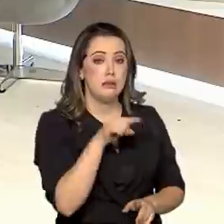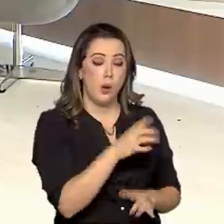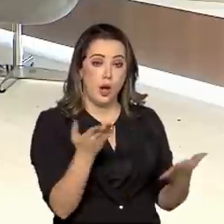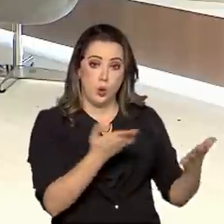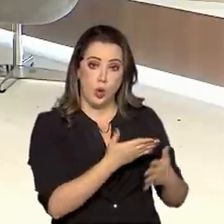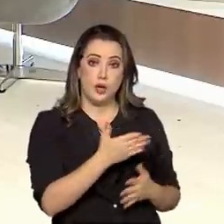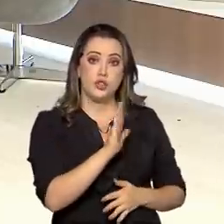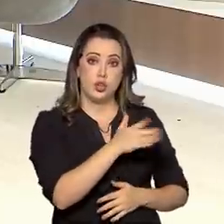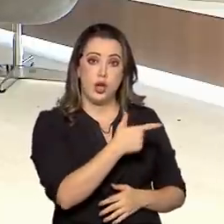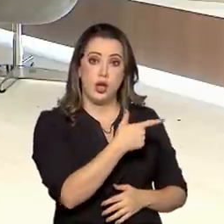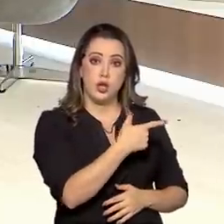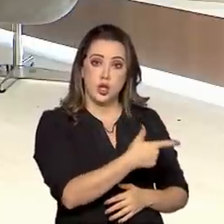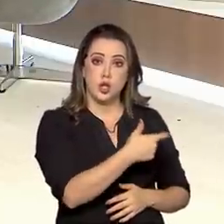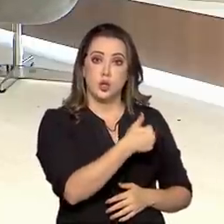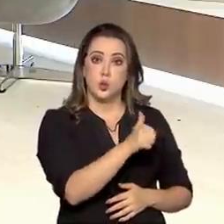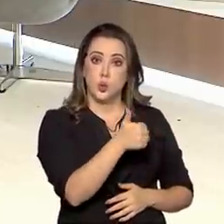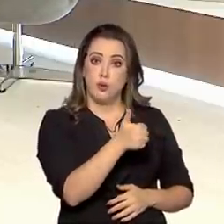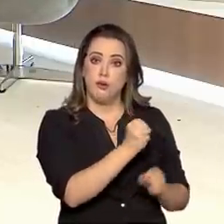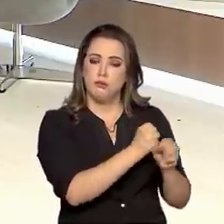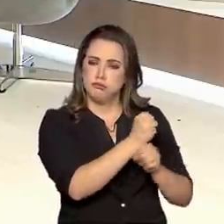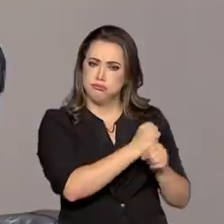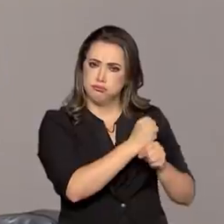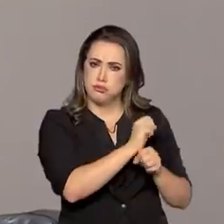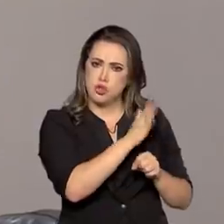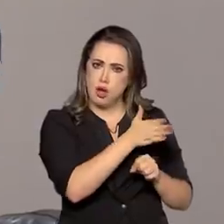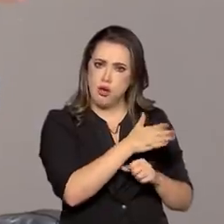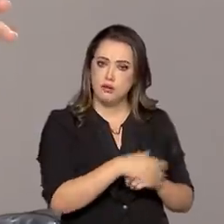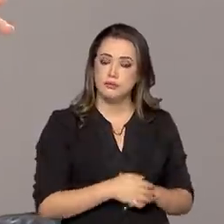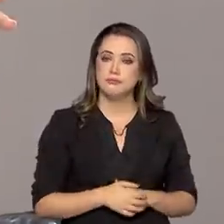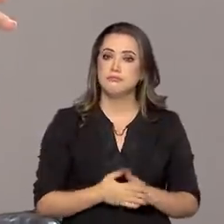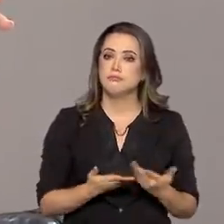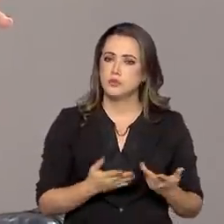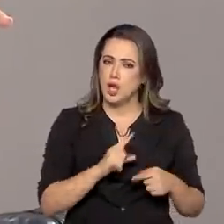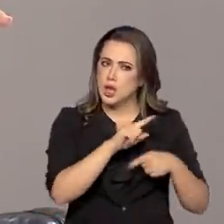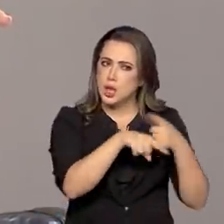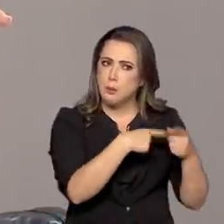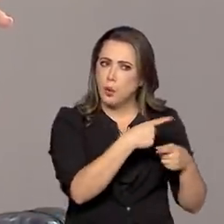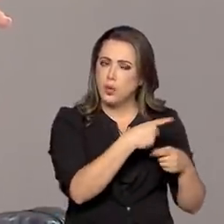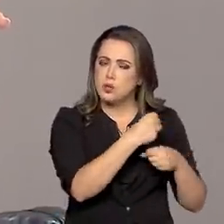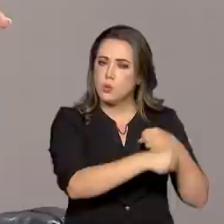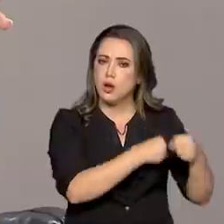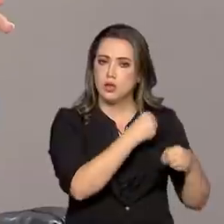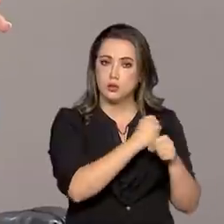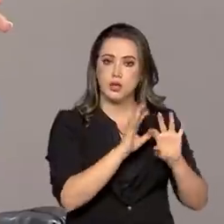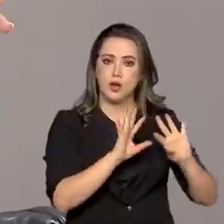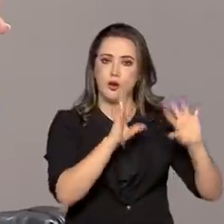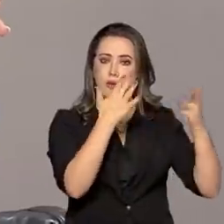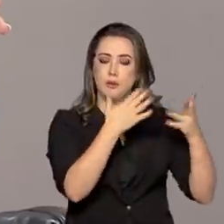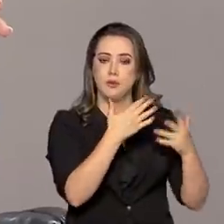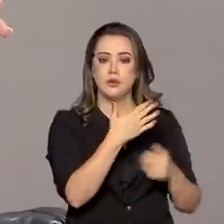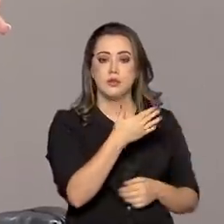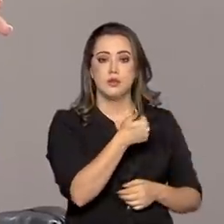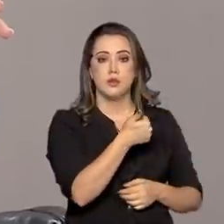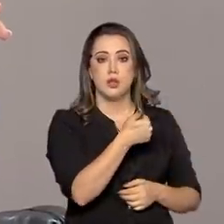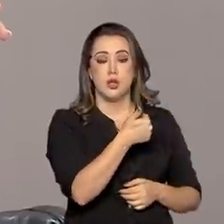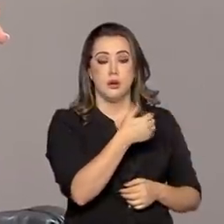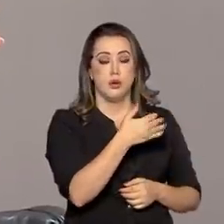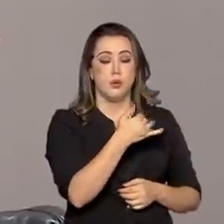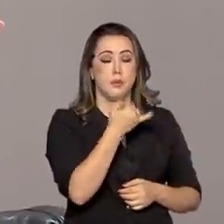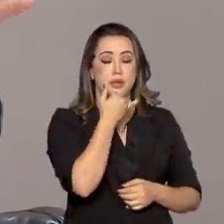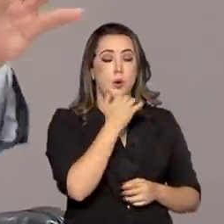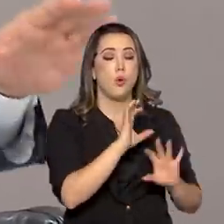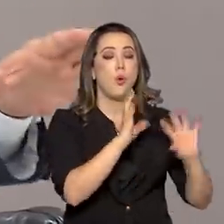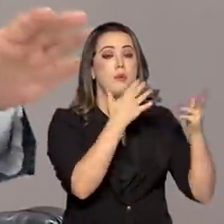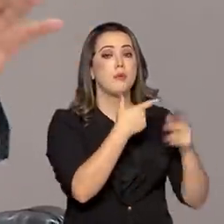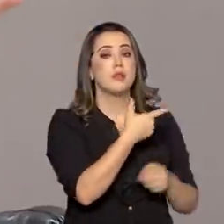anos, é isso? Isso. E, no ano que vem, nós temos as comemorações dos 200 anos da independência do Brasil.